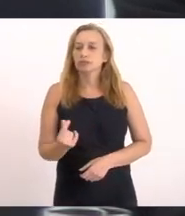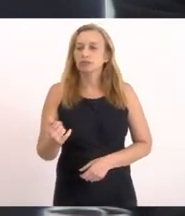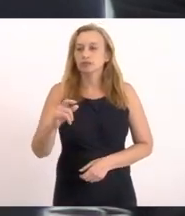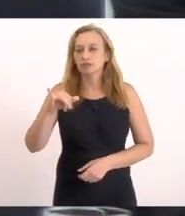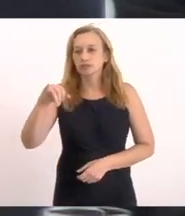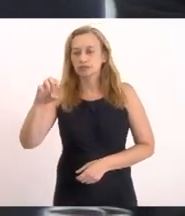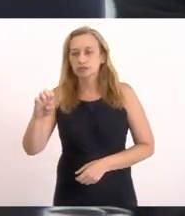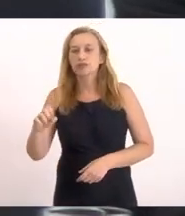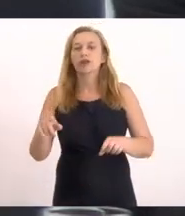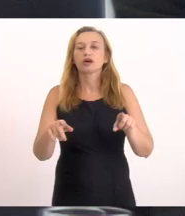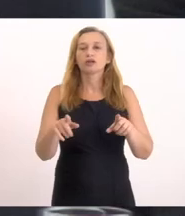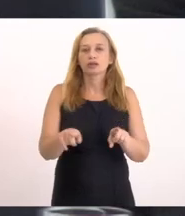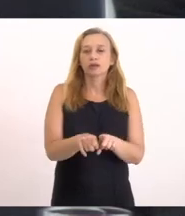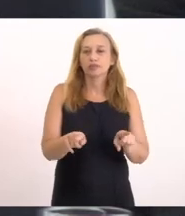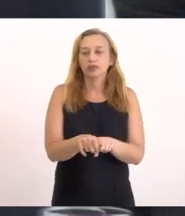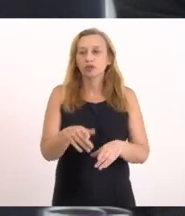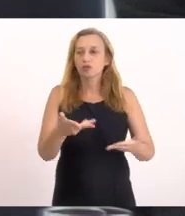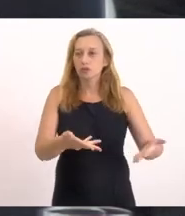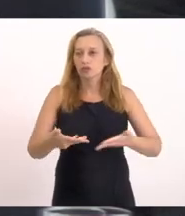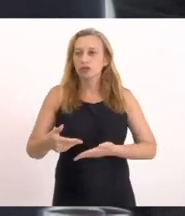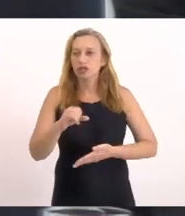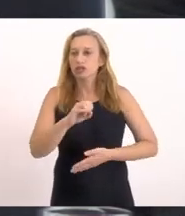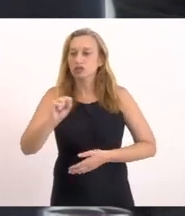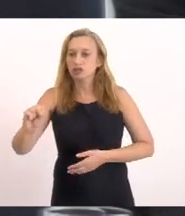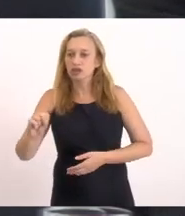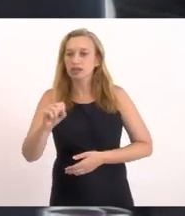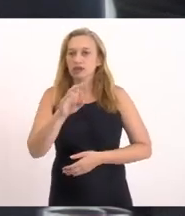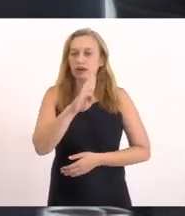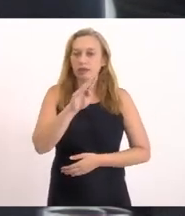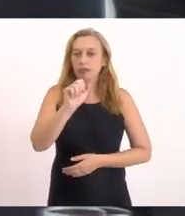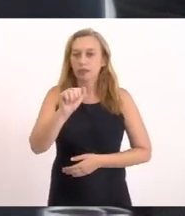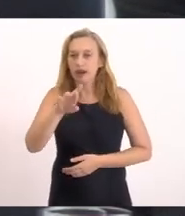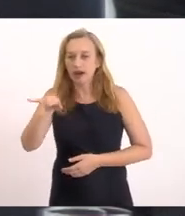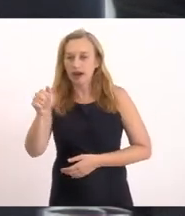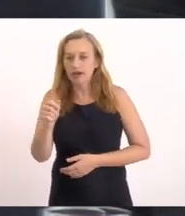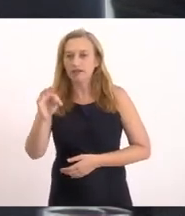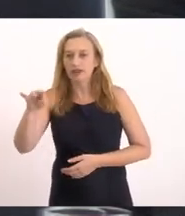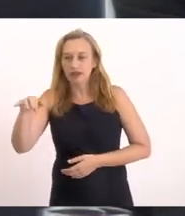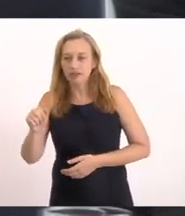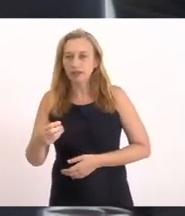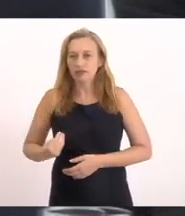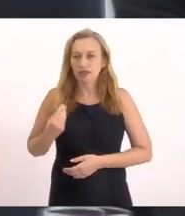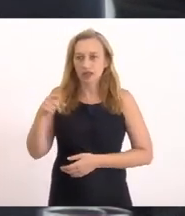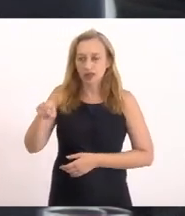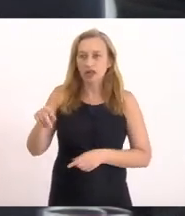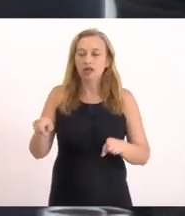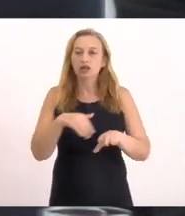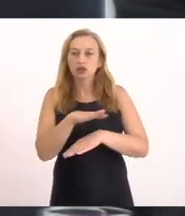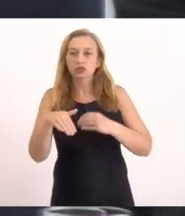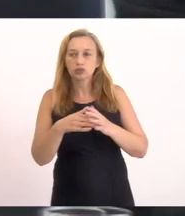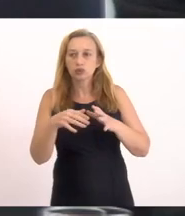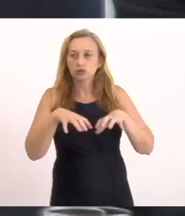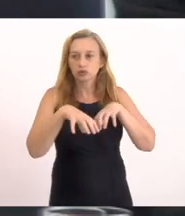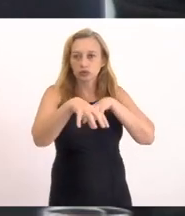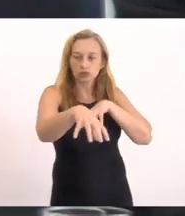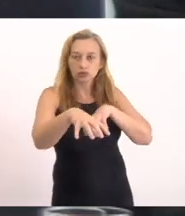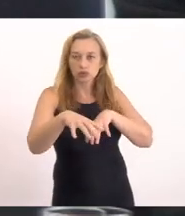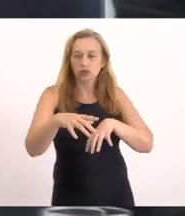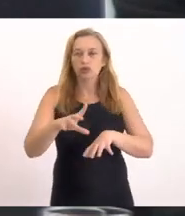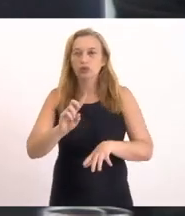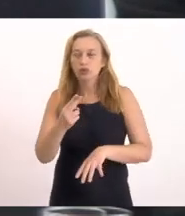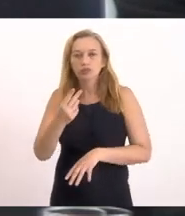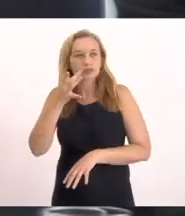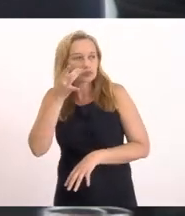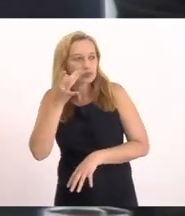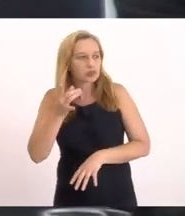Convido também aqui O SOS Barra Franca Para estar presente E todos que estão Online ou presencialmente A gente vai